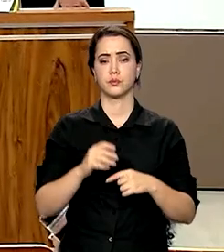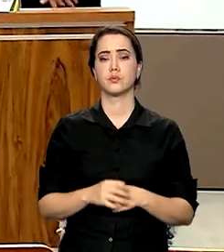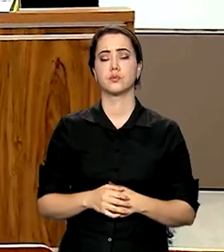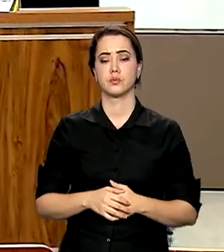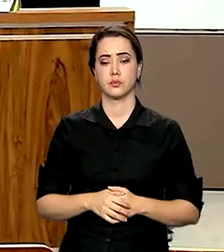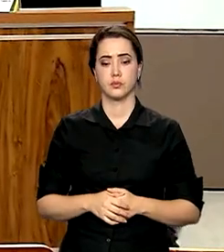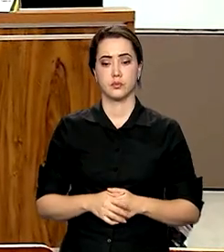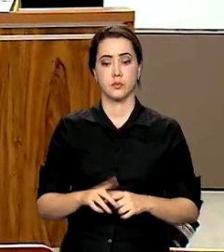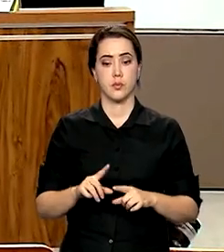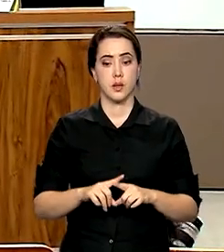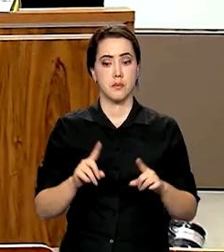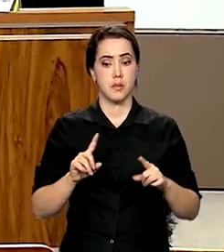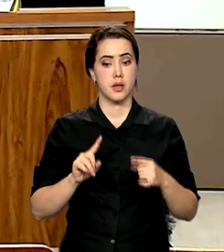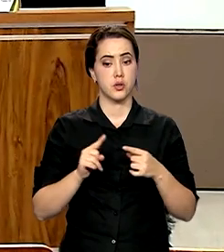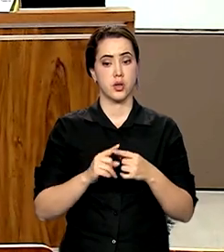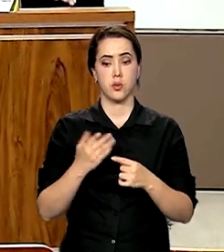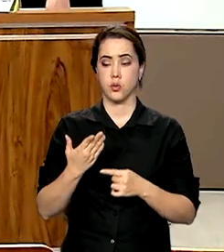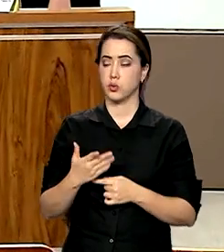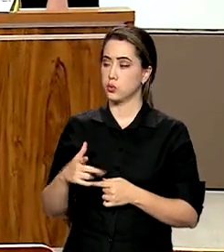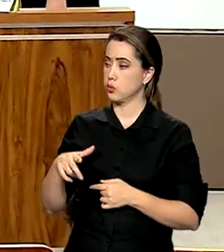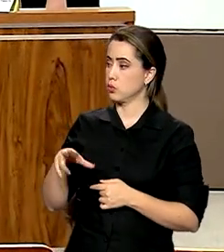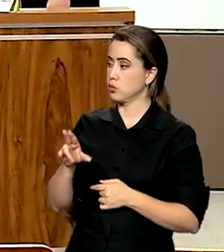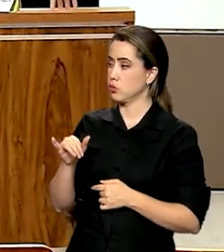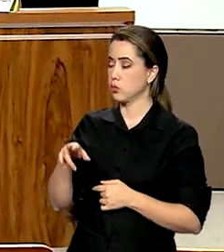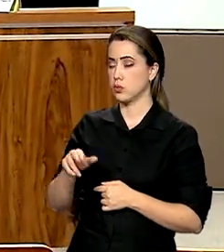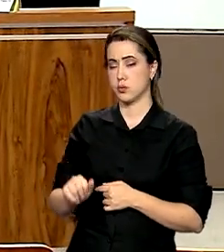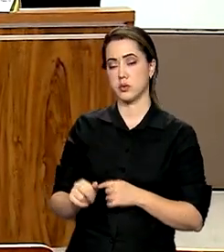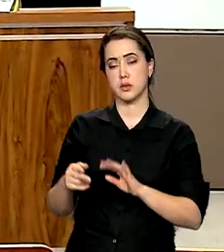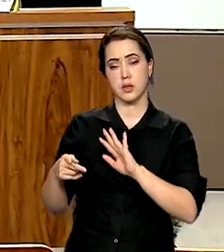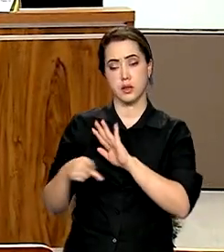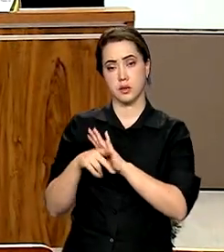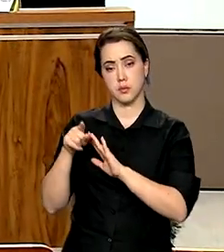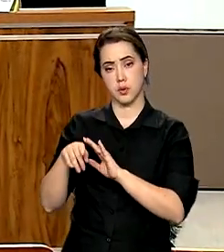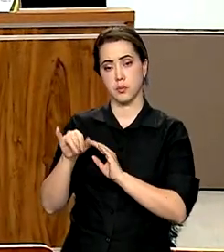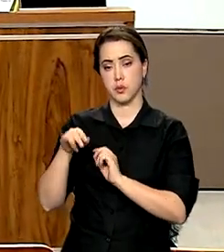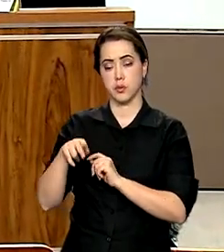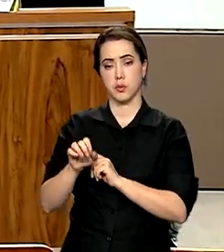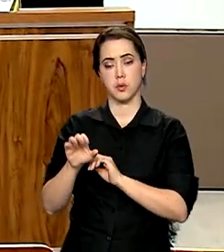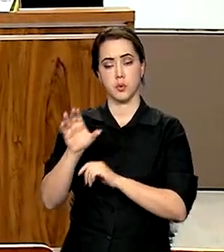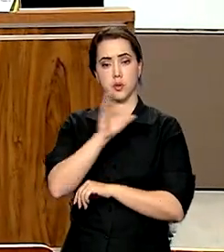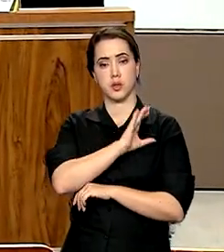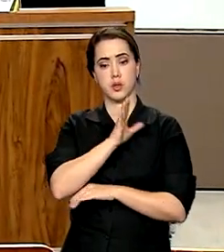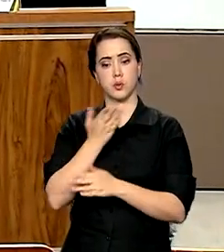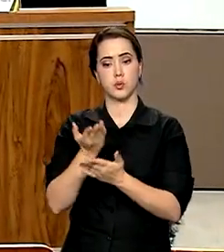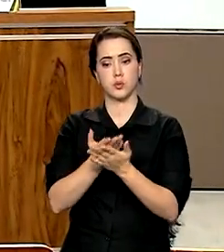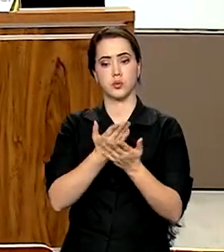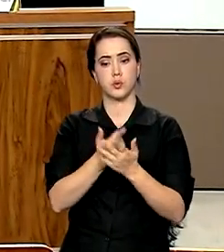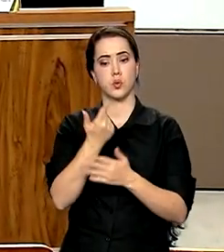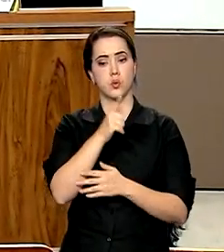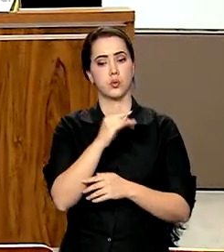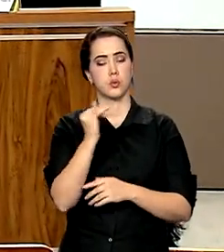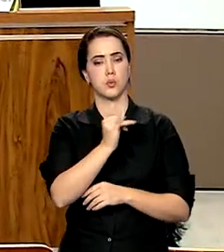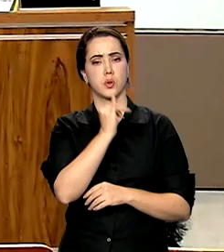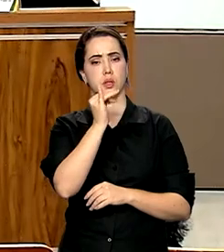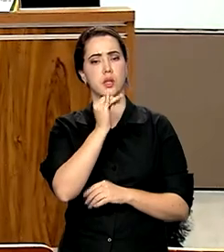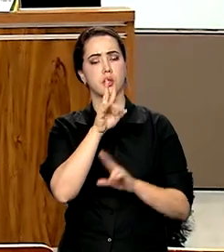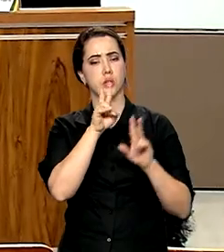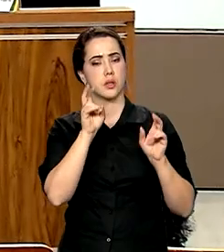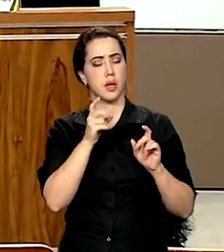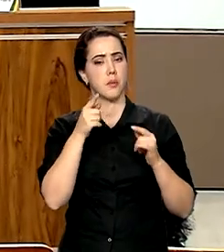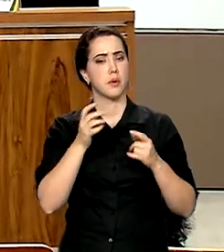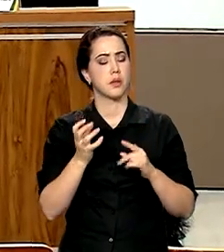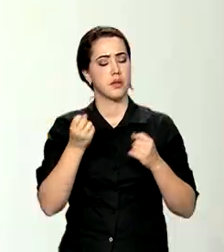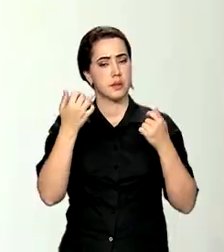Mas, segundo Luciana Gatti, pesquisadora do INPE e coordenadora do estudo, há outro fator associado que